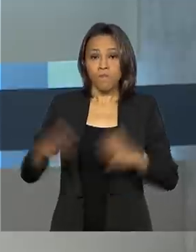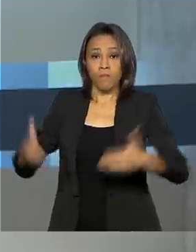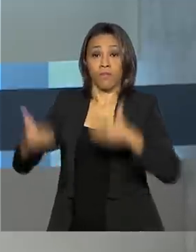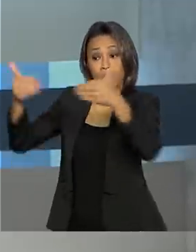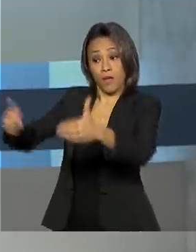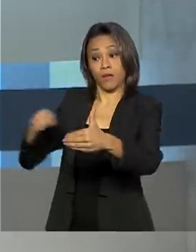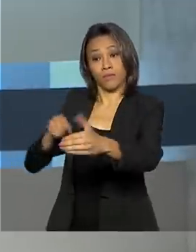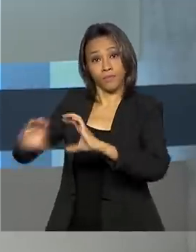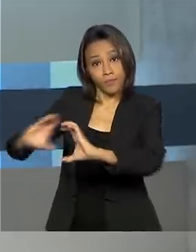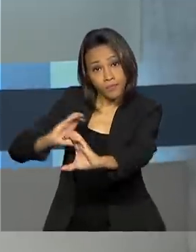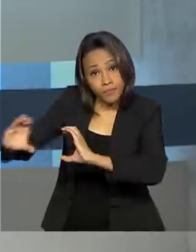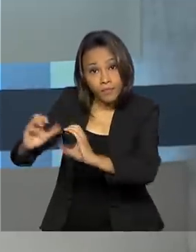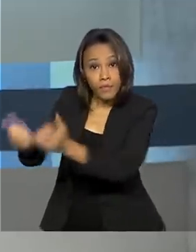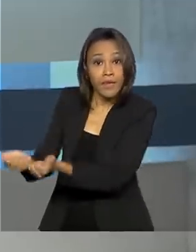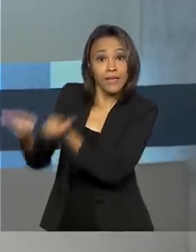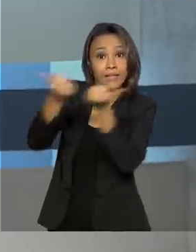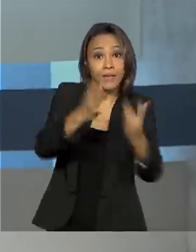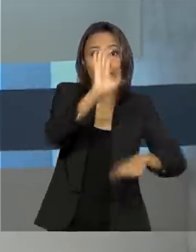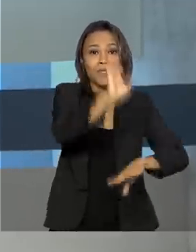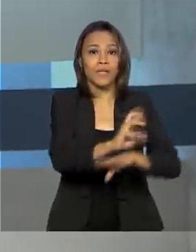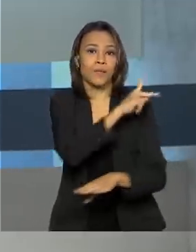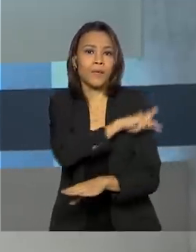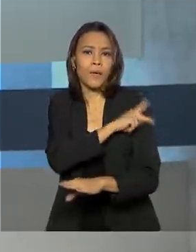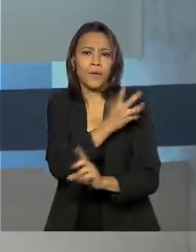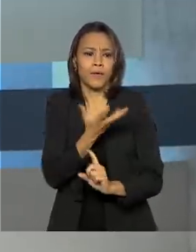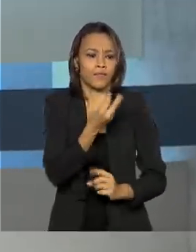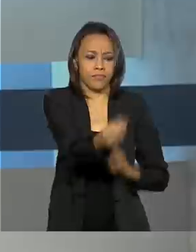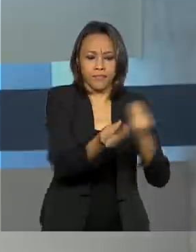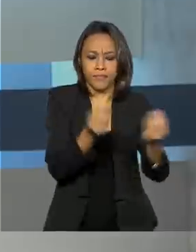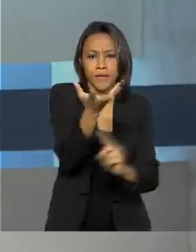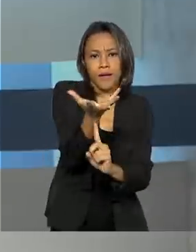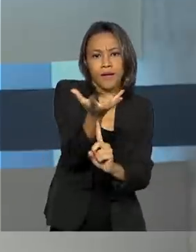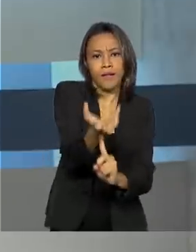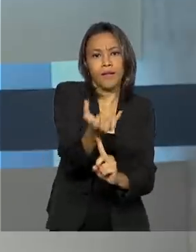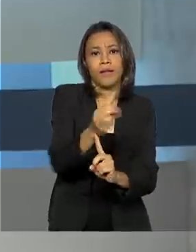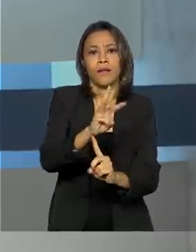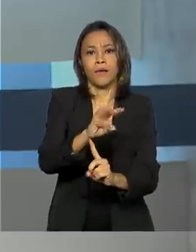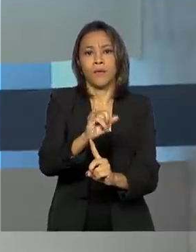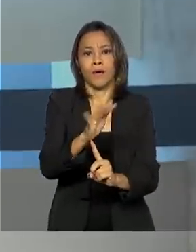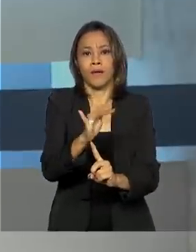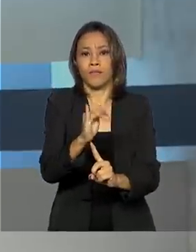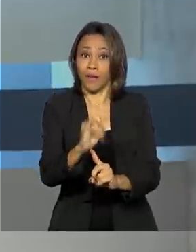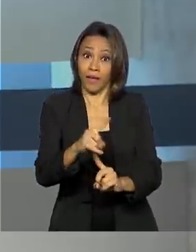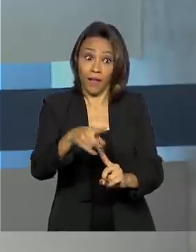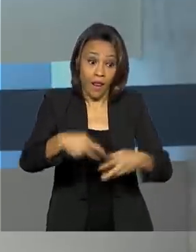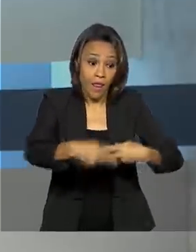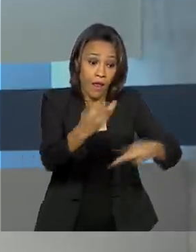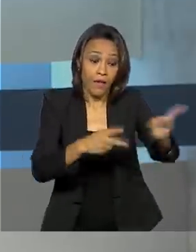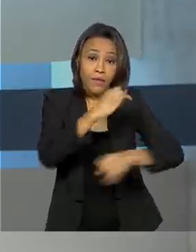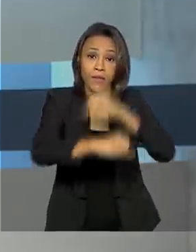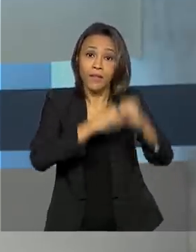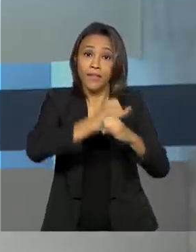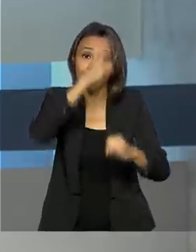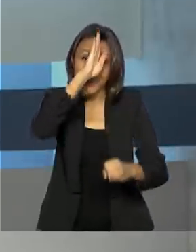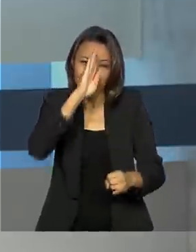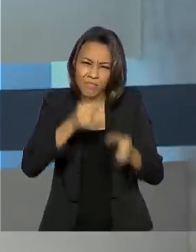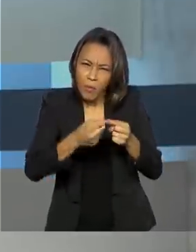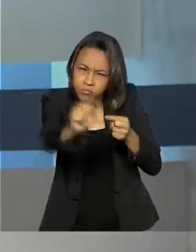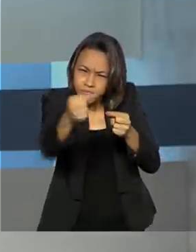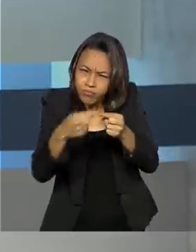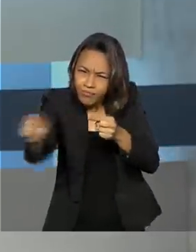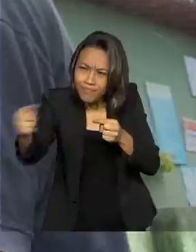Comunicações entregou no Piauí antenas de Wi-Fi. O programa leva internet de graça a comunidades distantes.